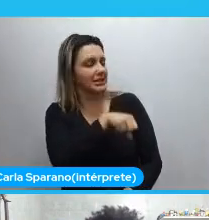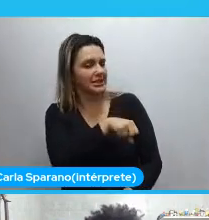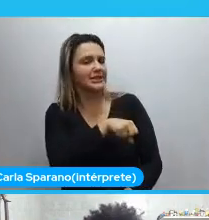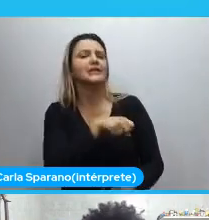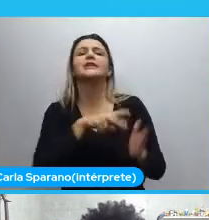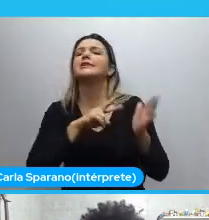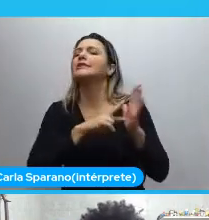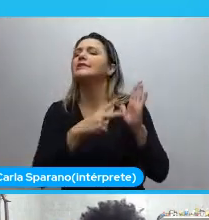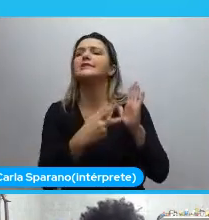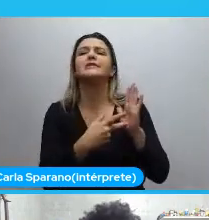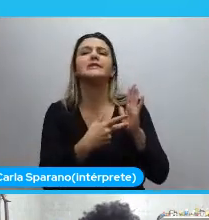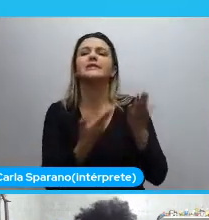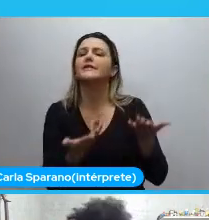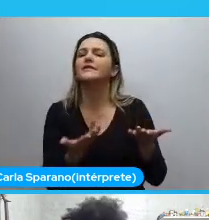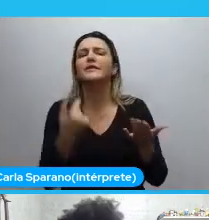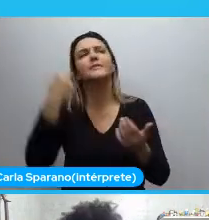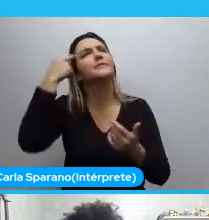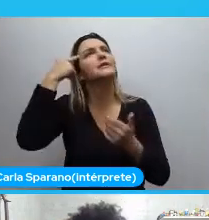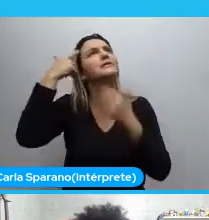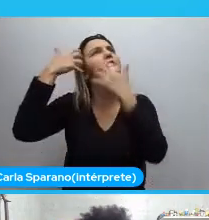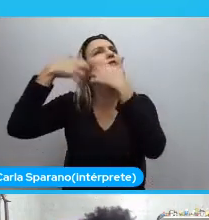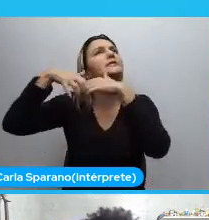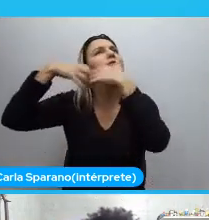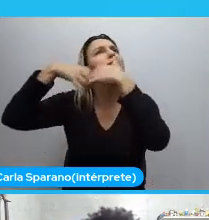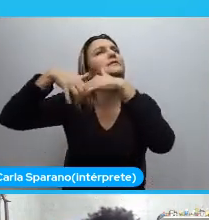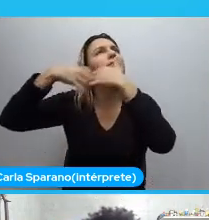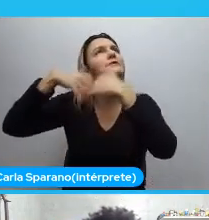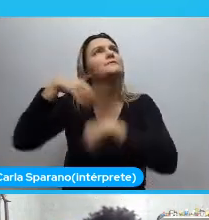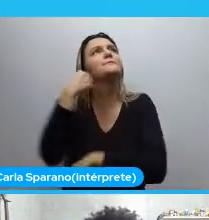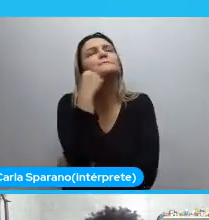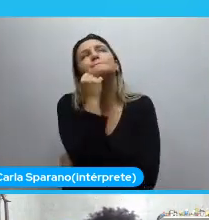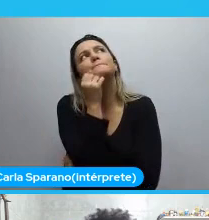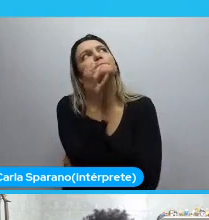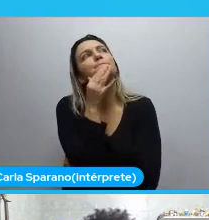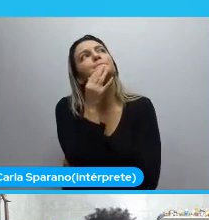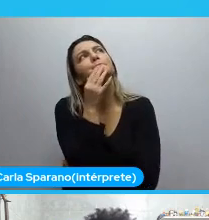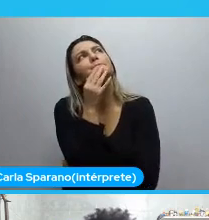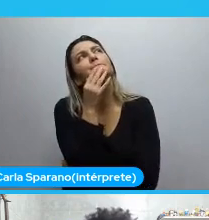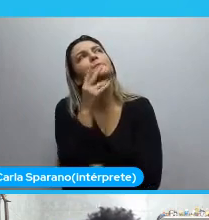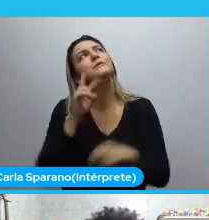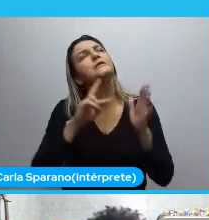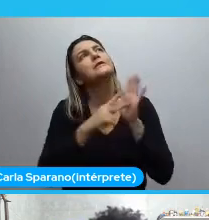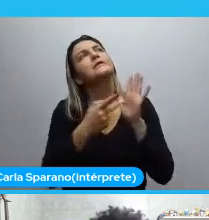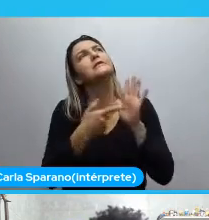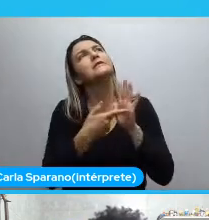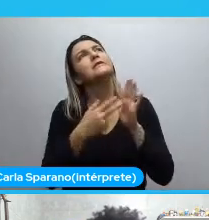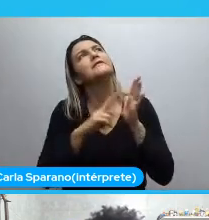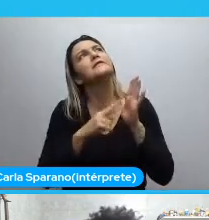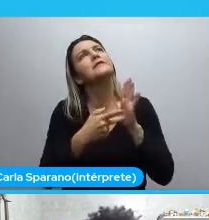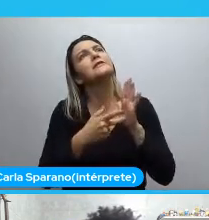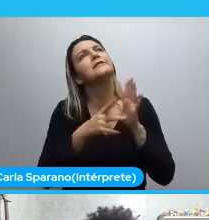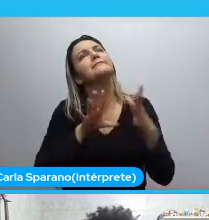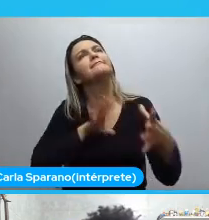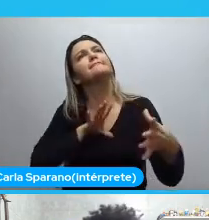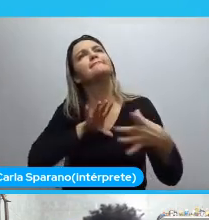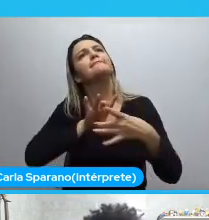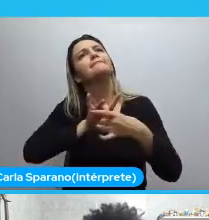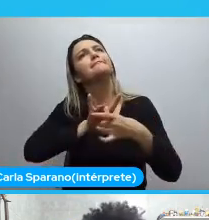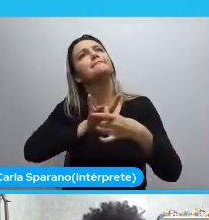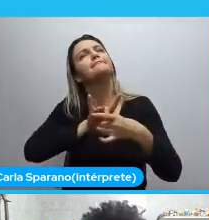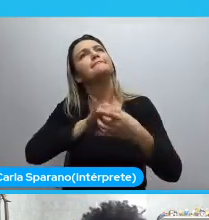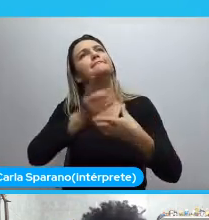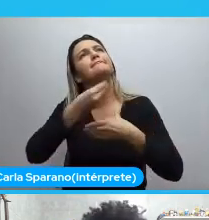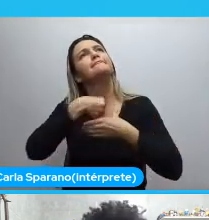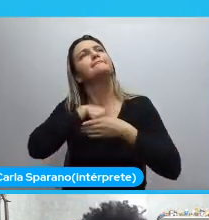vida dela. E aí, comecei a refletir. Naquele momento, eu comecei a refletir sobre o que isso falava comigo. E aí, eu pensei sobre criar